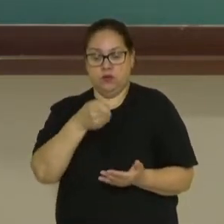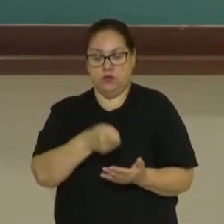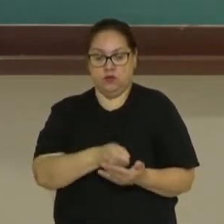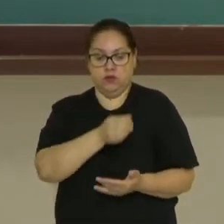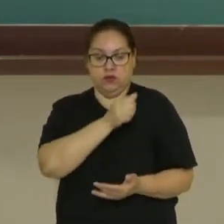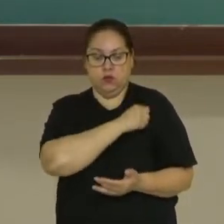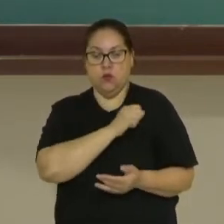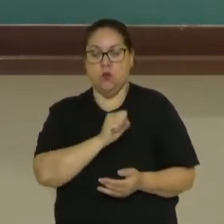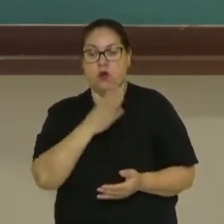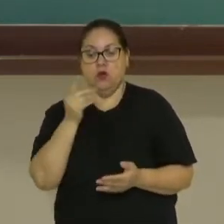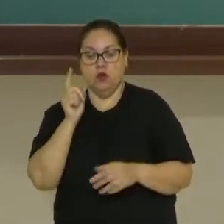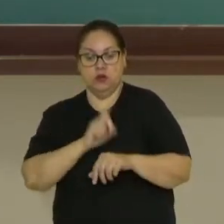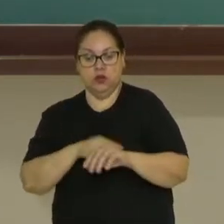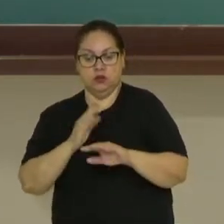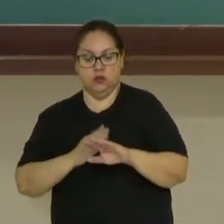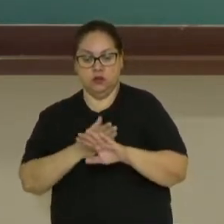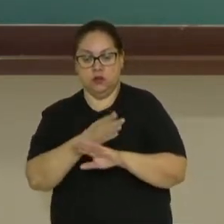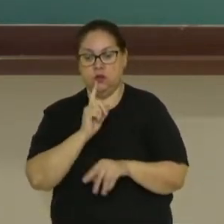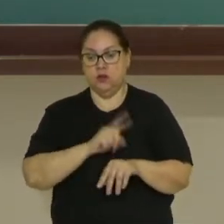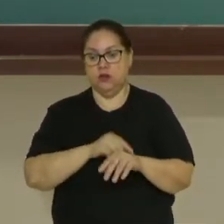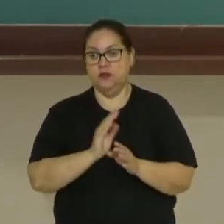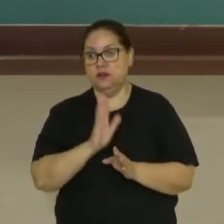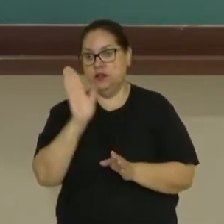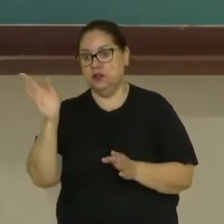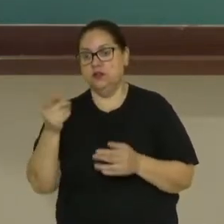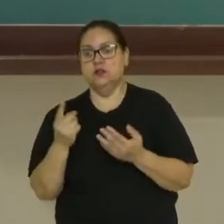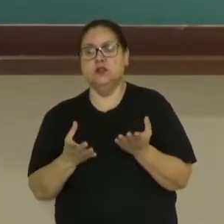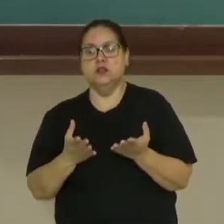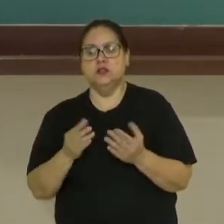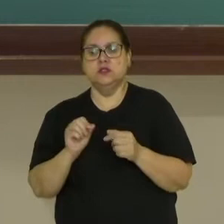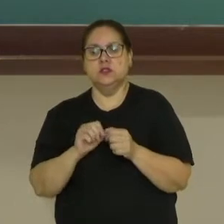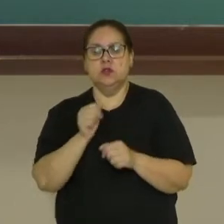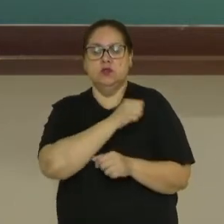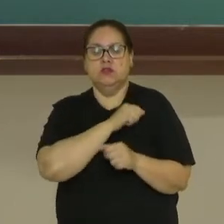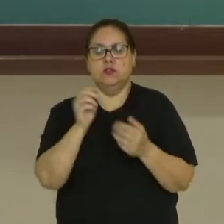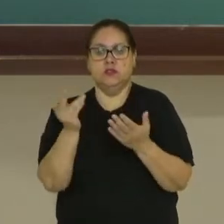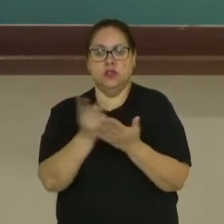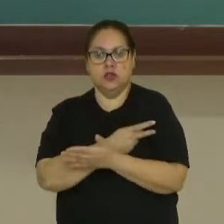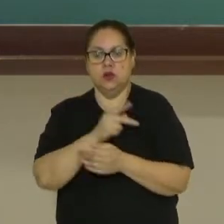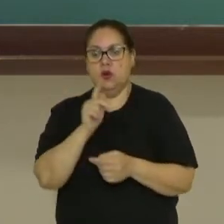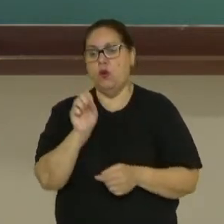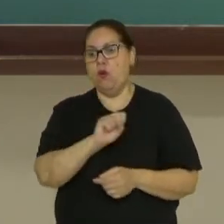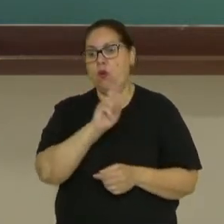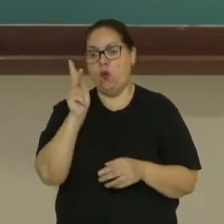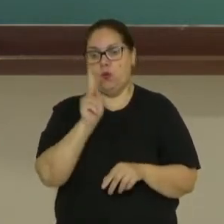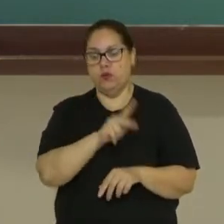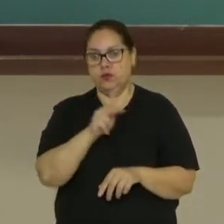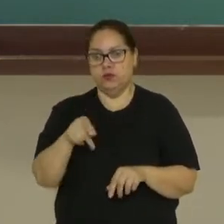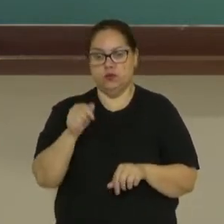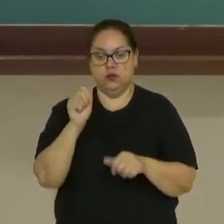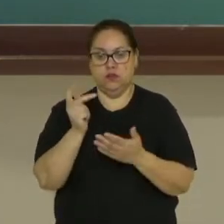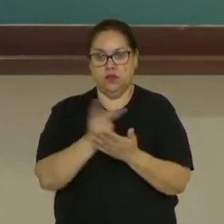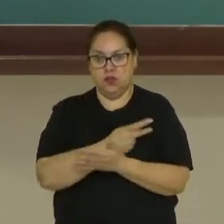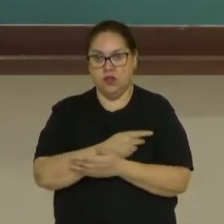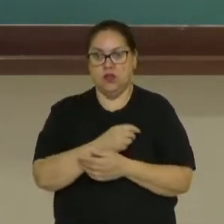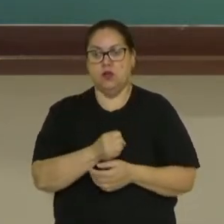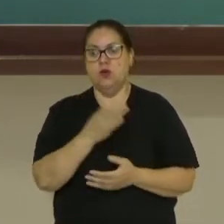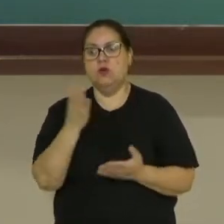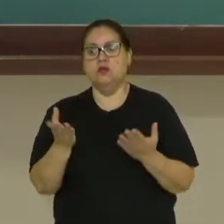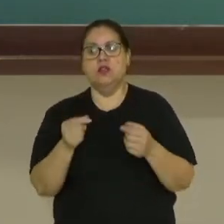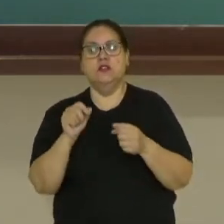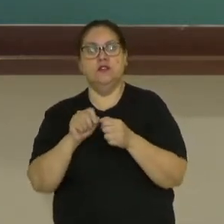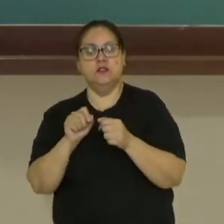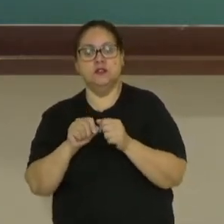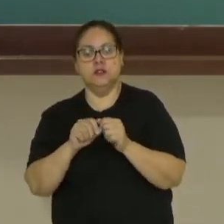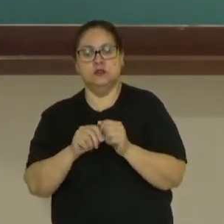horário de entrada? Qual que é horário de saída? Caso o aluno faça algo errado ou o professor faça algo errado? Quais são as medidas